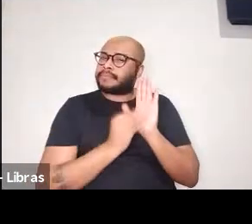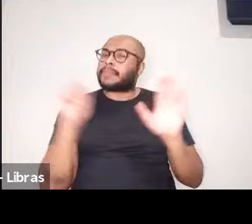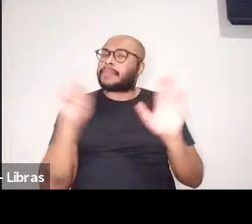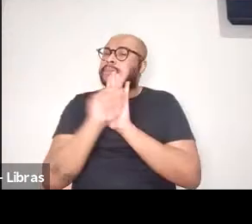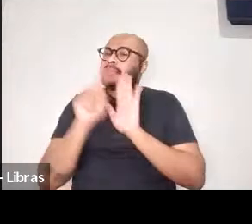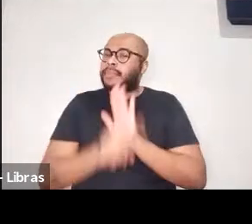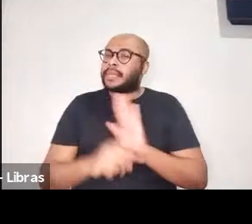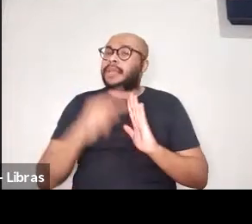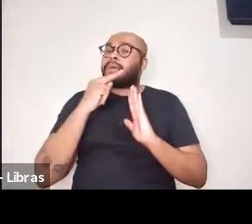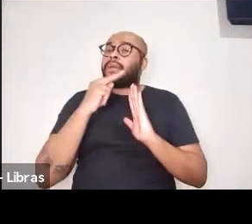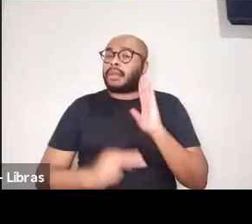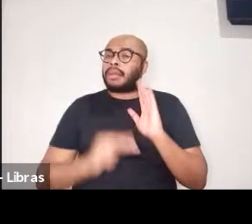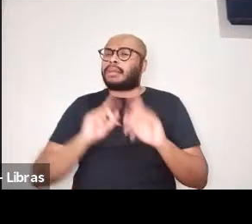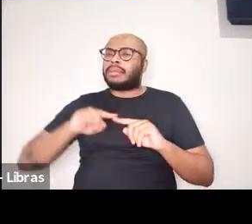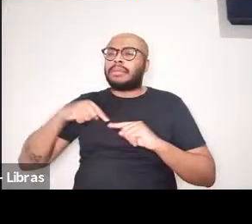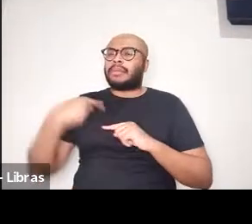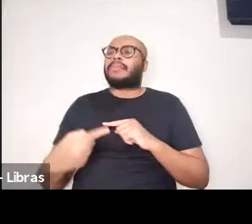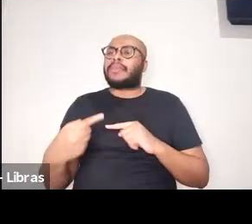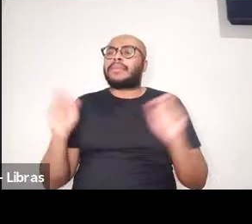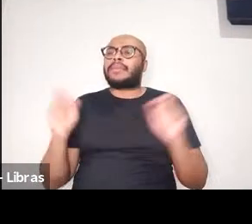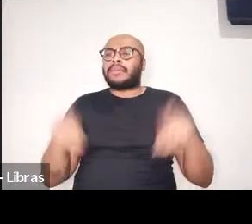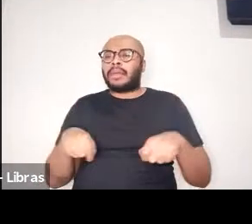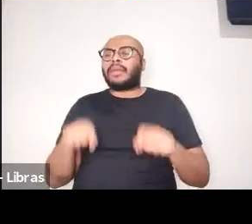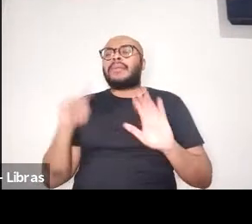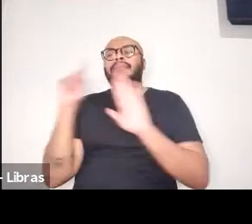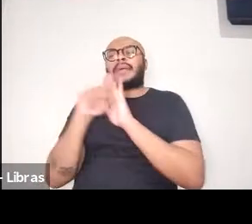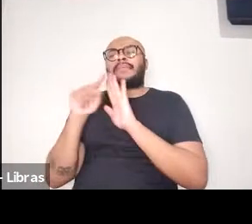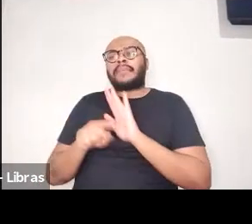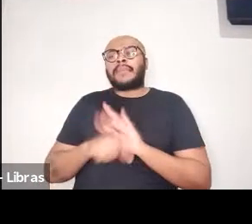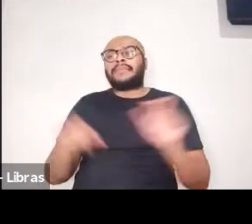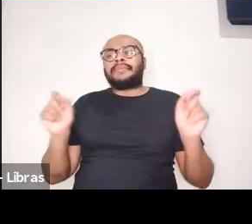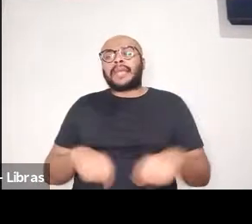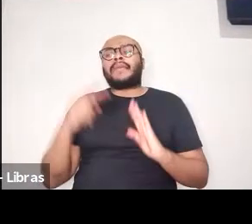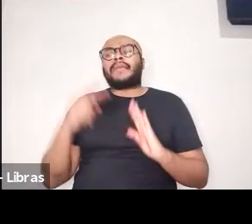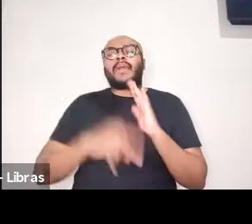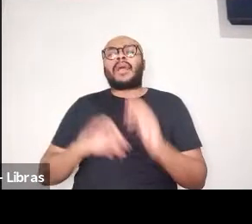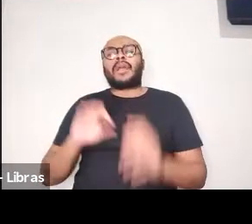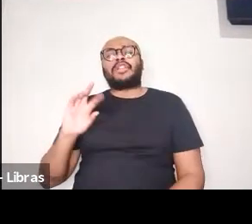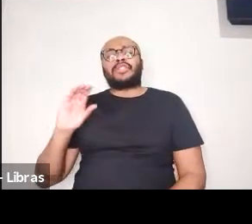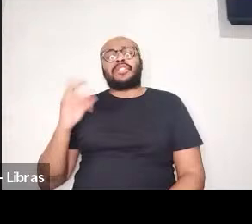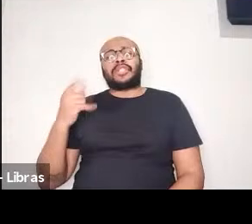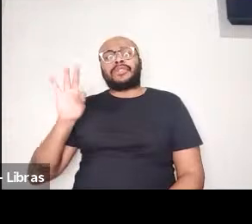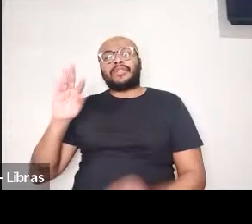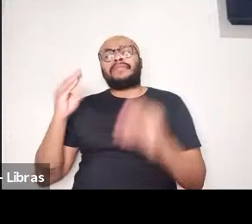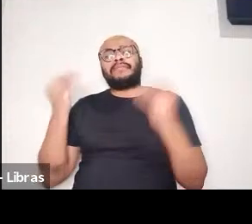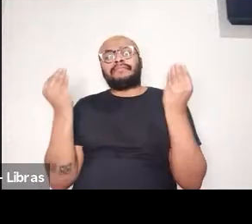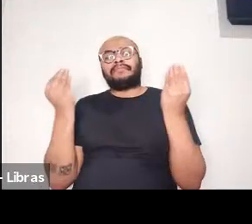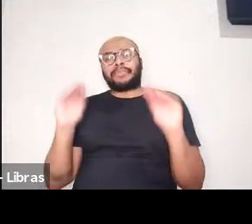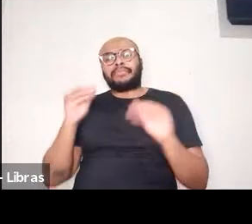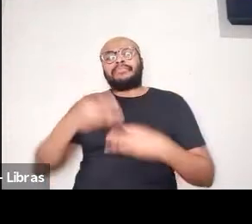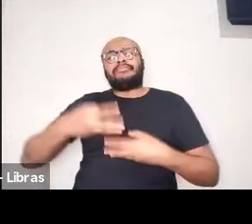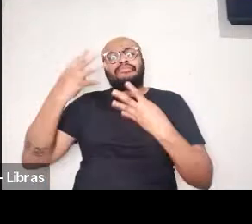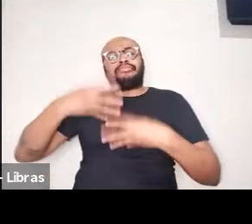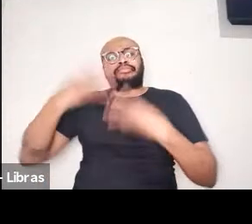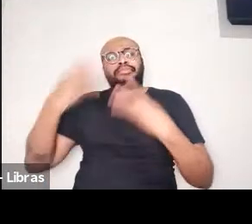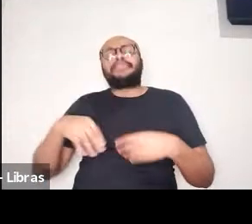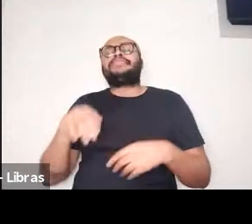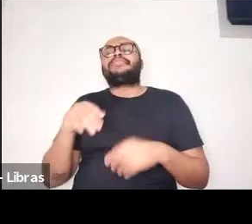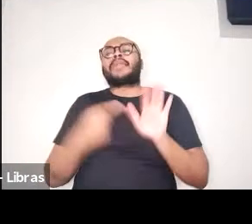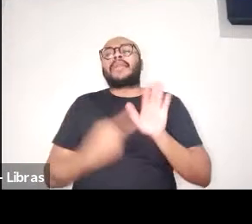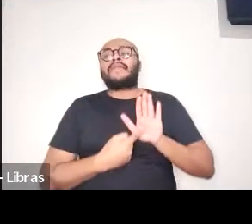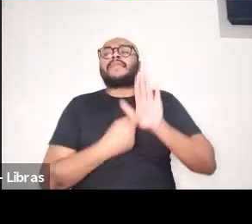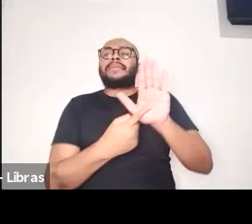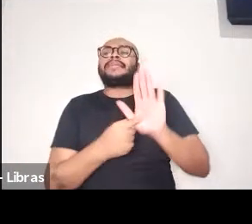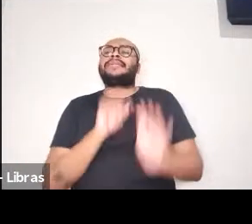lendo aqui o nosso chat, né, Eu vou apresentá-los